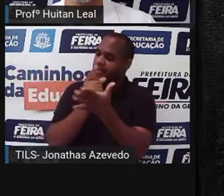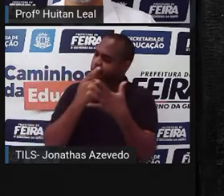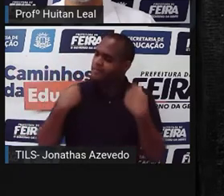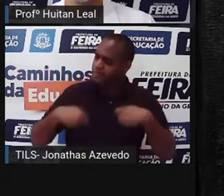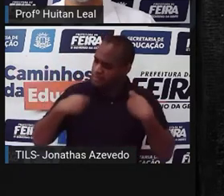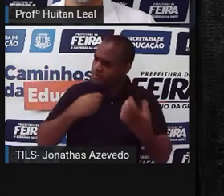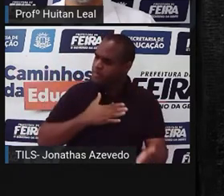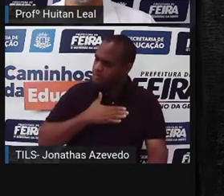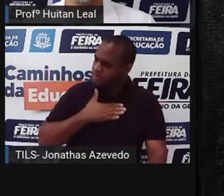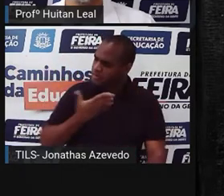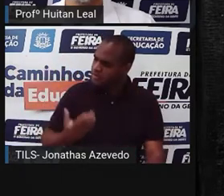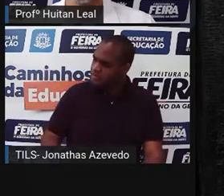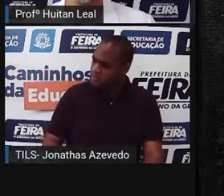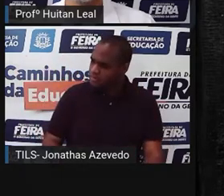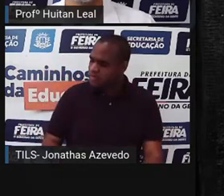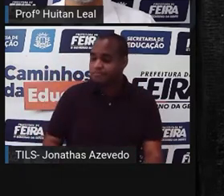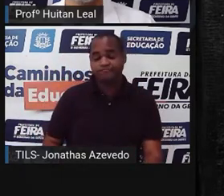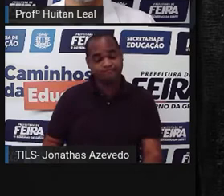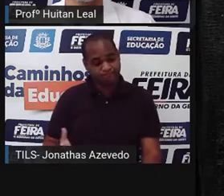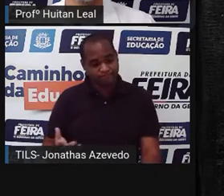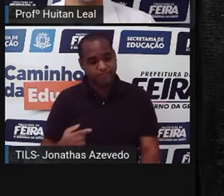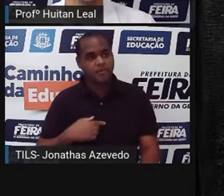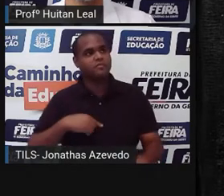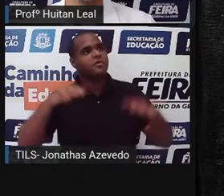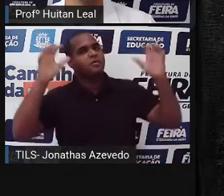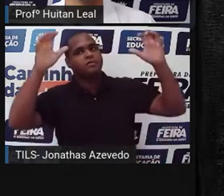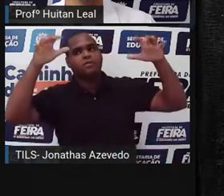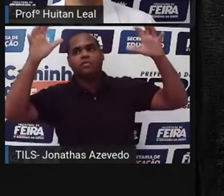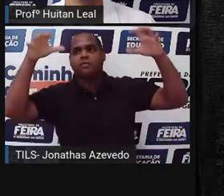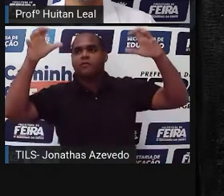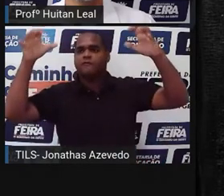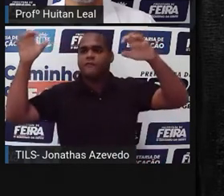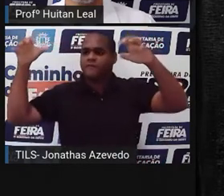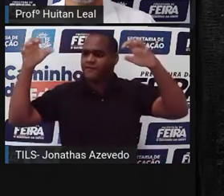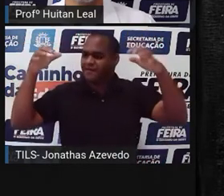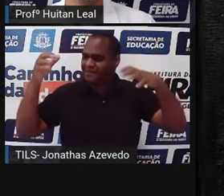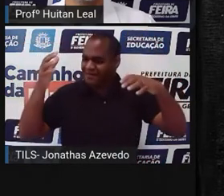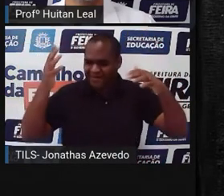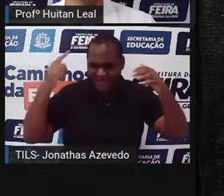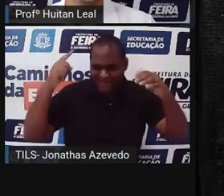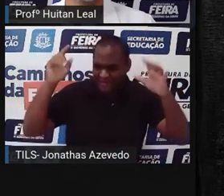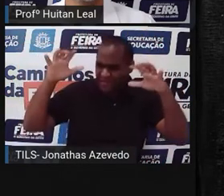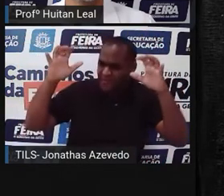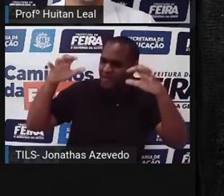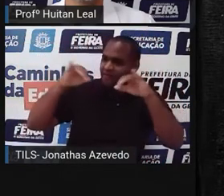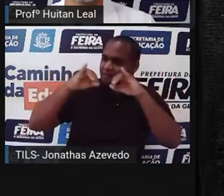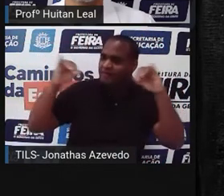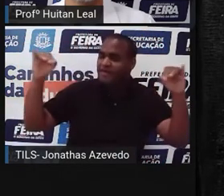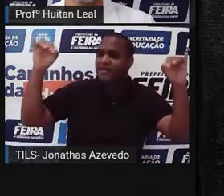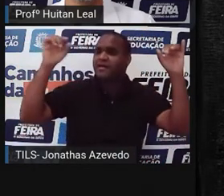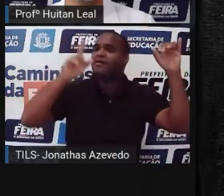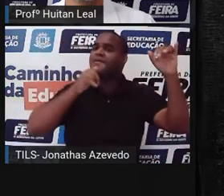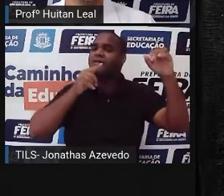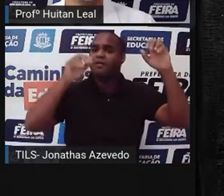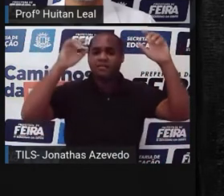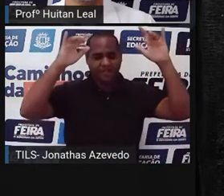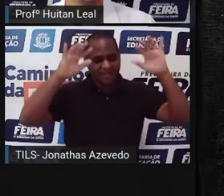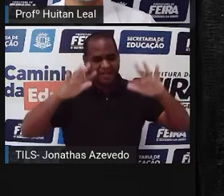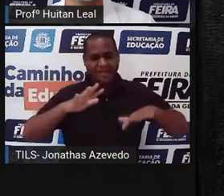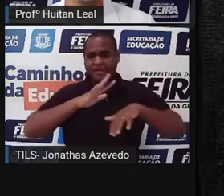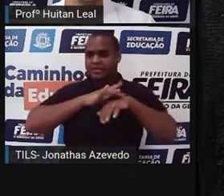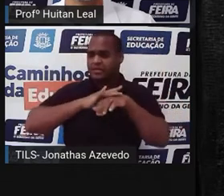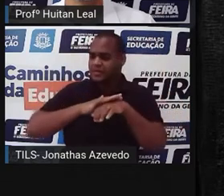dívida. Nesse momento, começou a chover. Você vai se molhar, advertiu ela. Vai acabar ficando